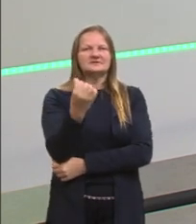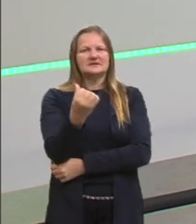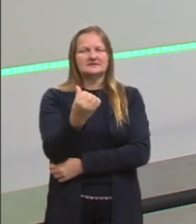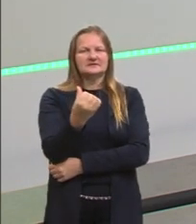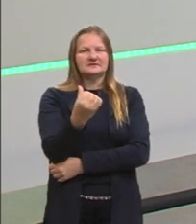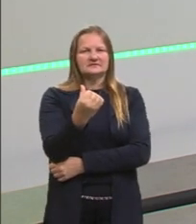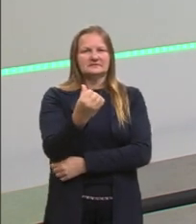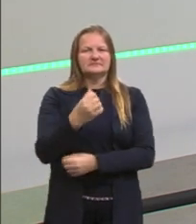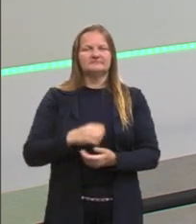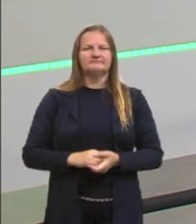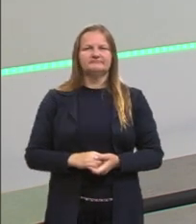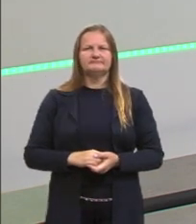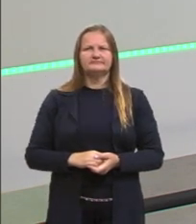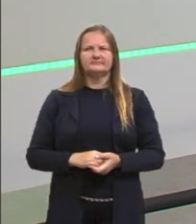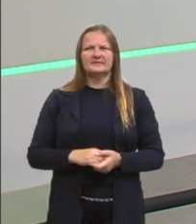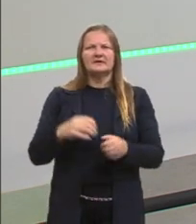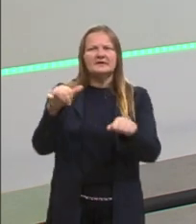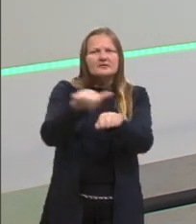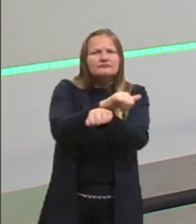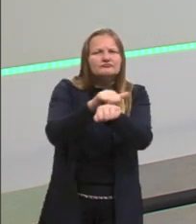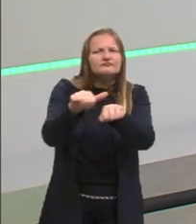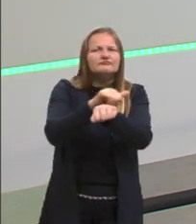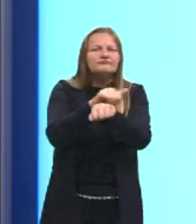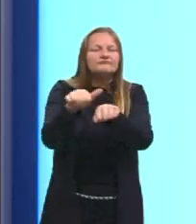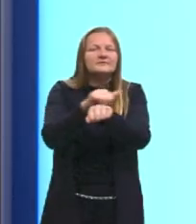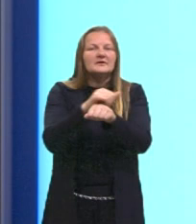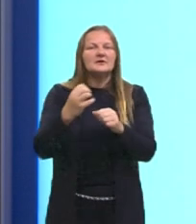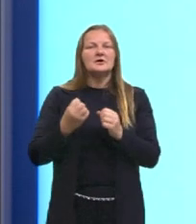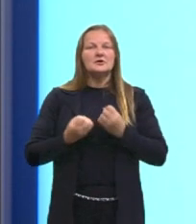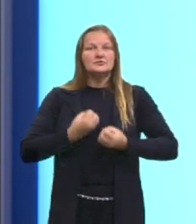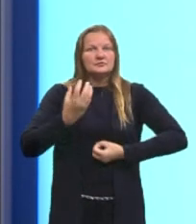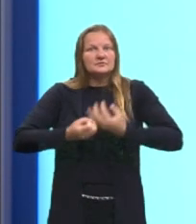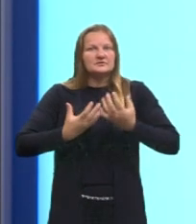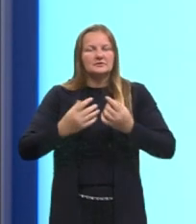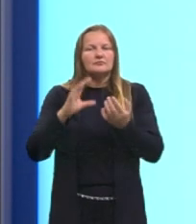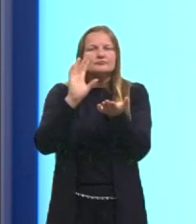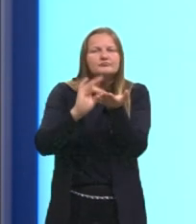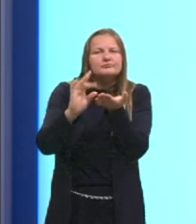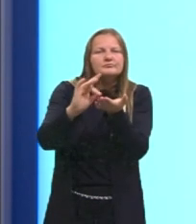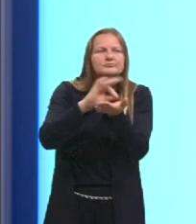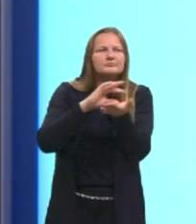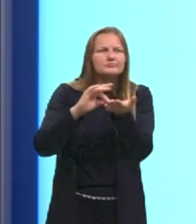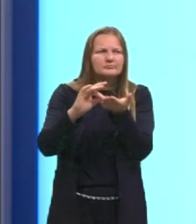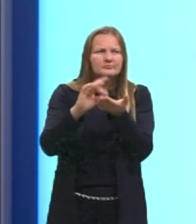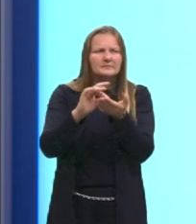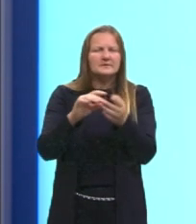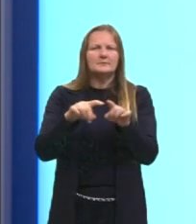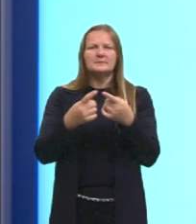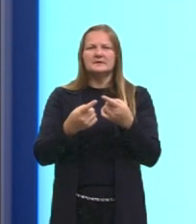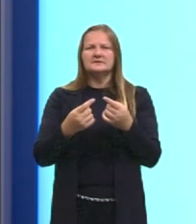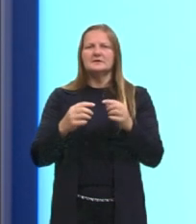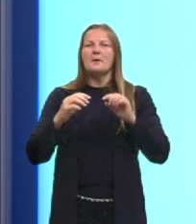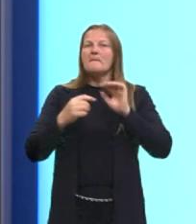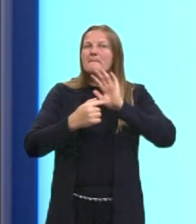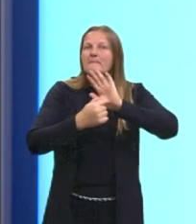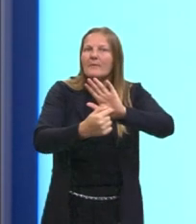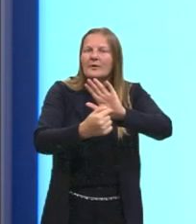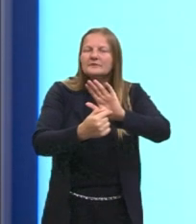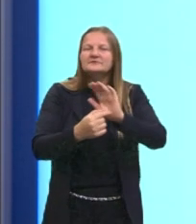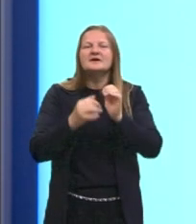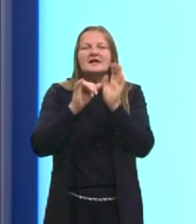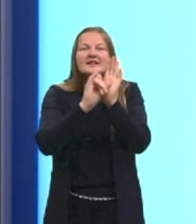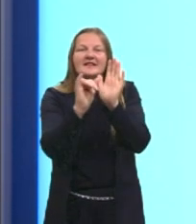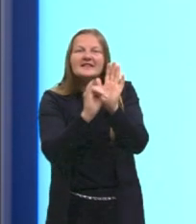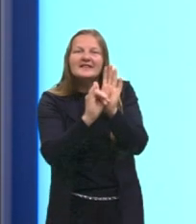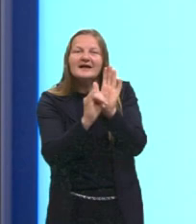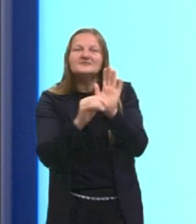Então, ela vem aqui com uma técnica, né, de expressão artística, que é a colagem. E ela vem, então, retratando, trazendo essa narrativa